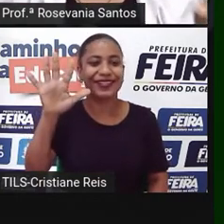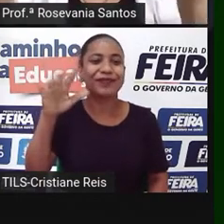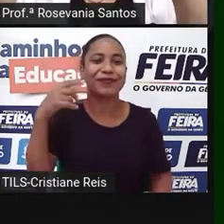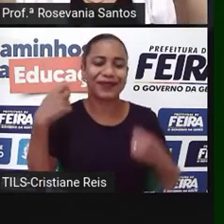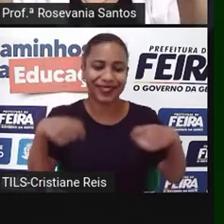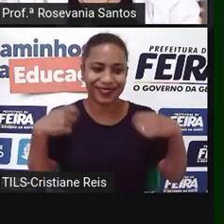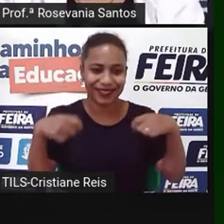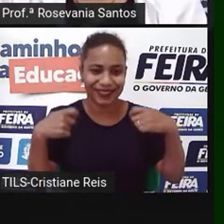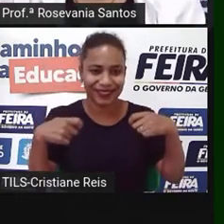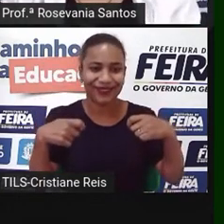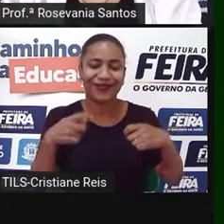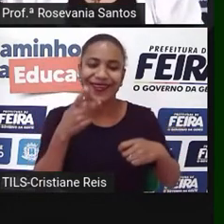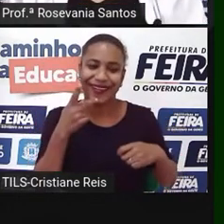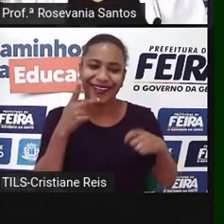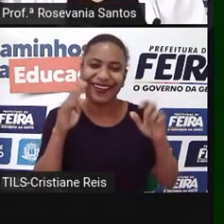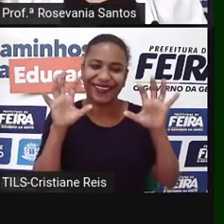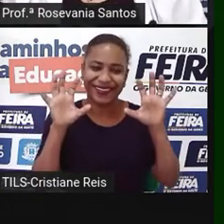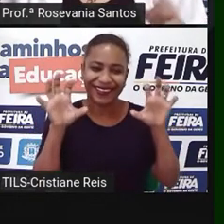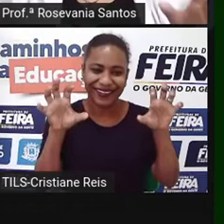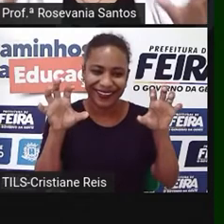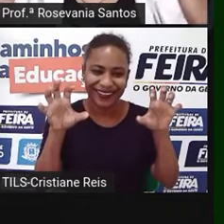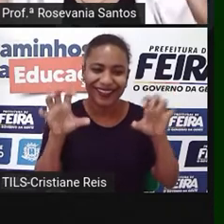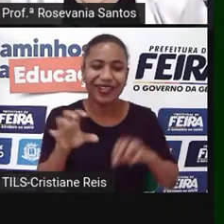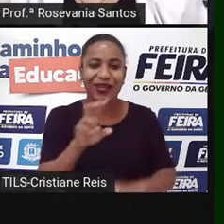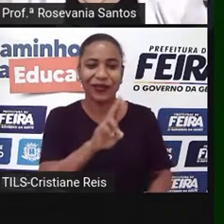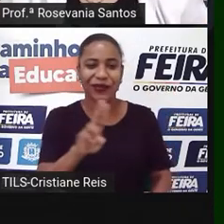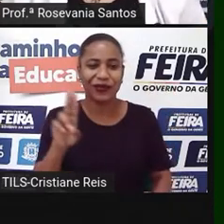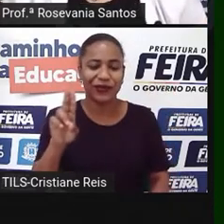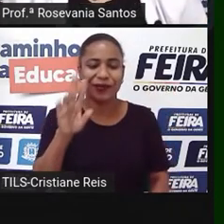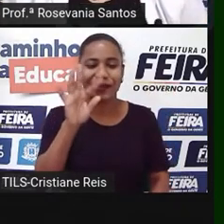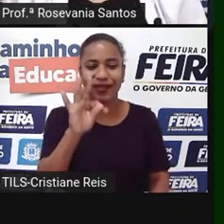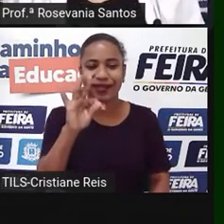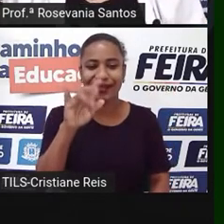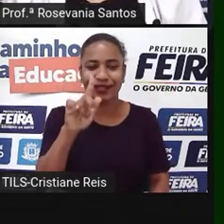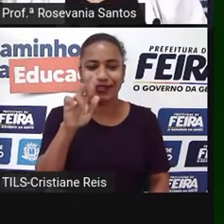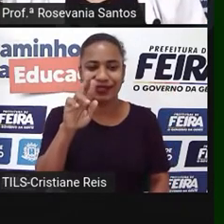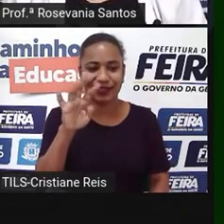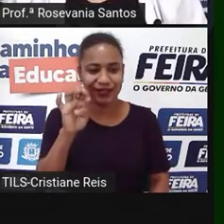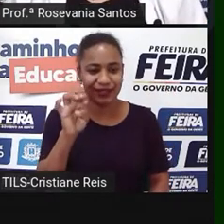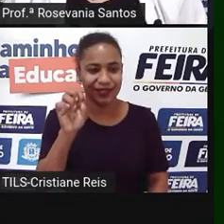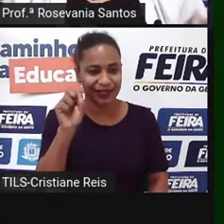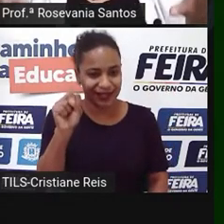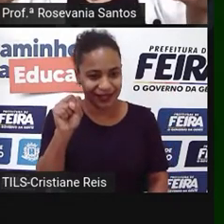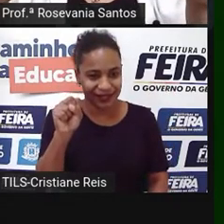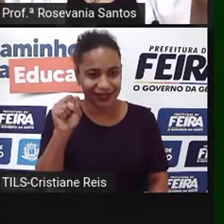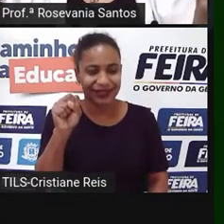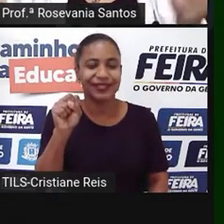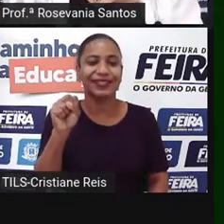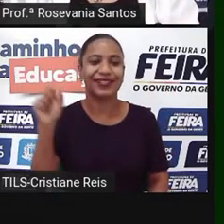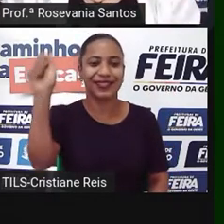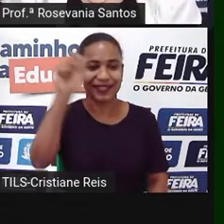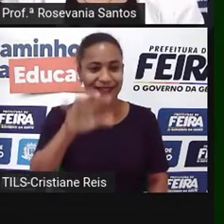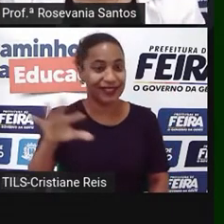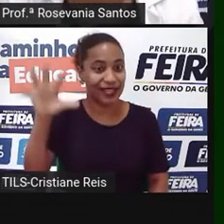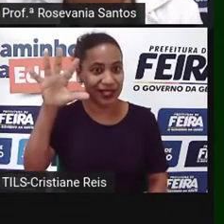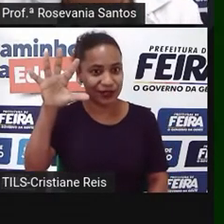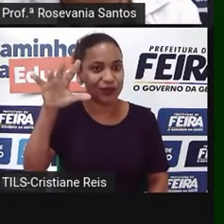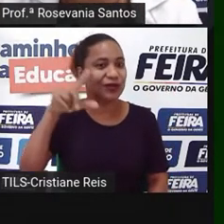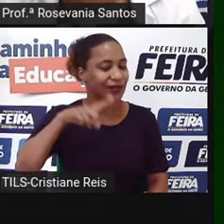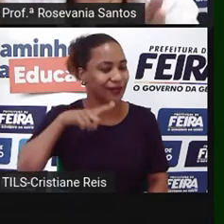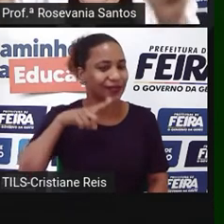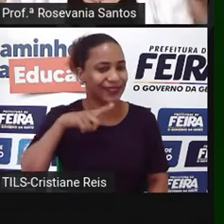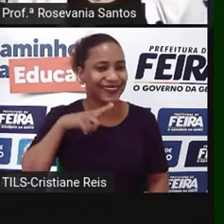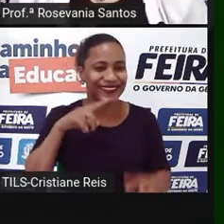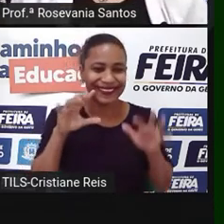aula, né? As garrinhas dos tigres, quase todo professor de geografia faz aquele barulhinho de... Então eu não